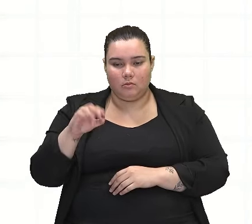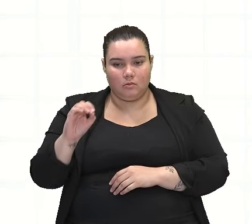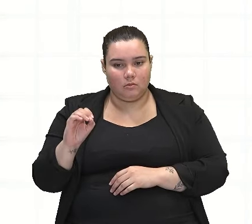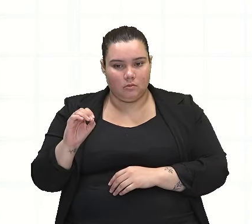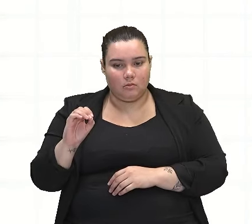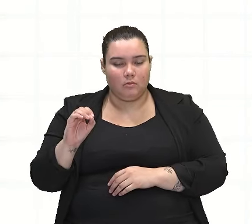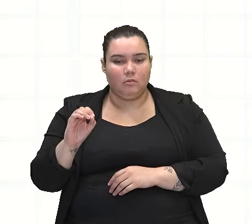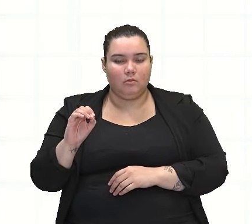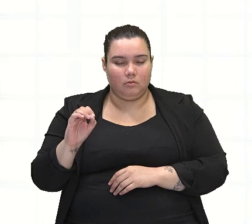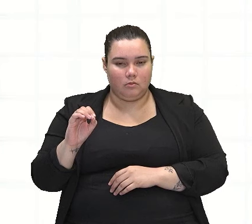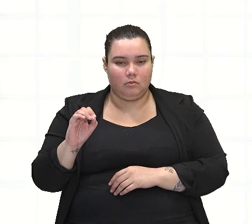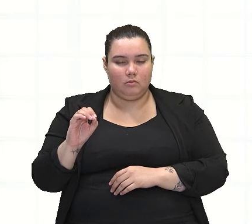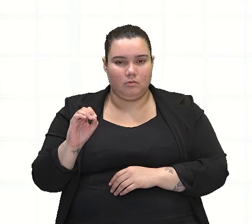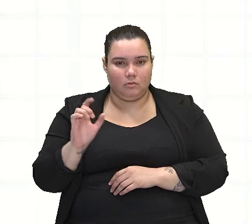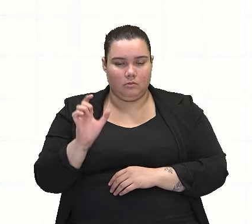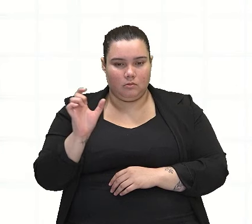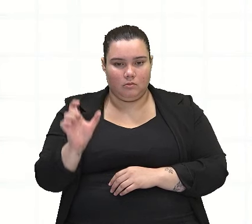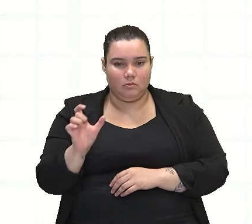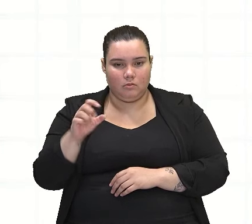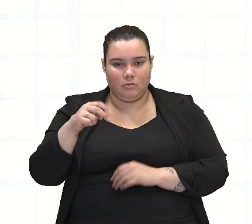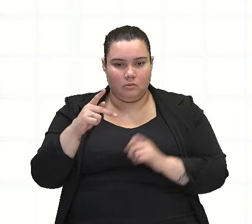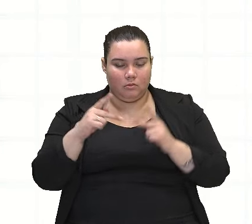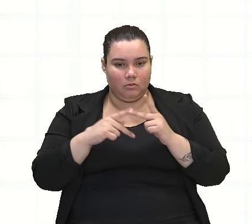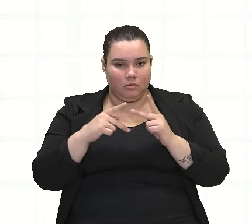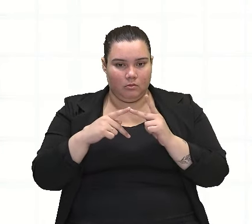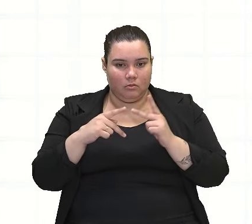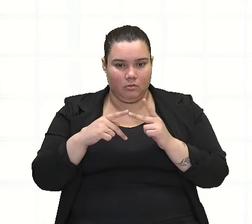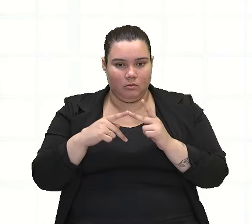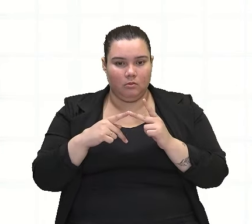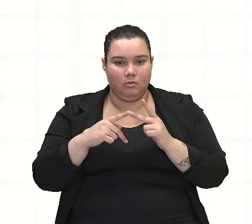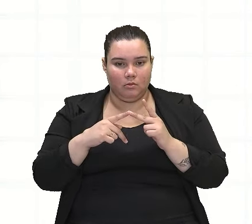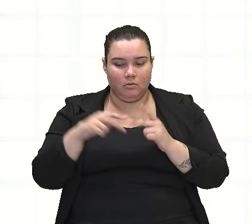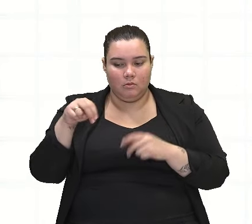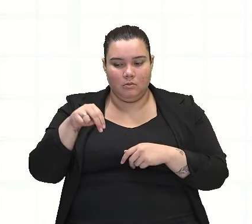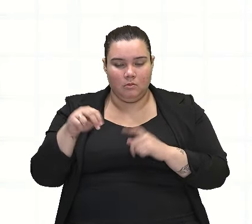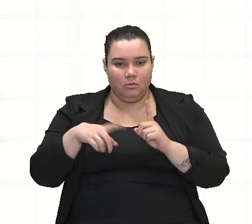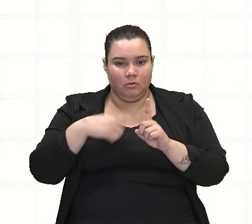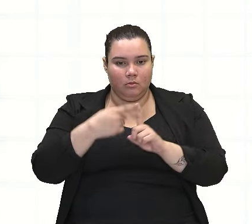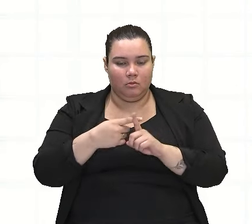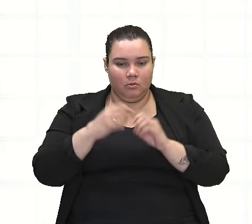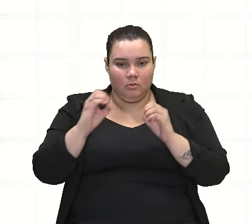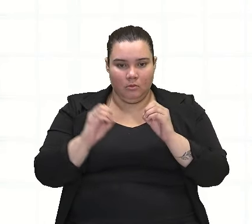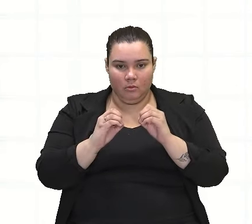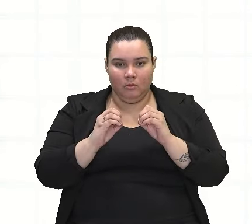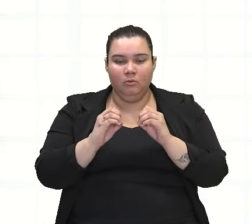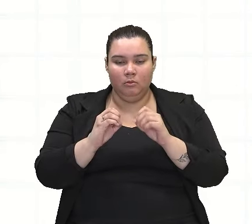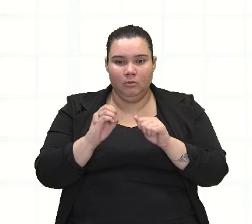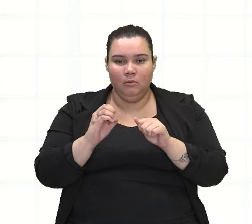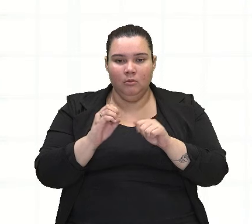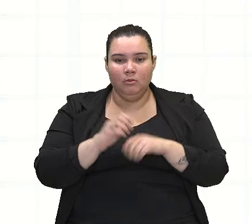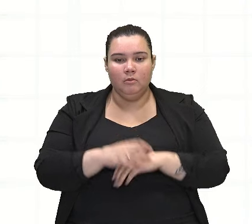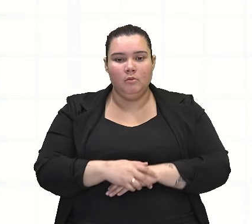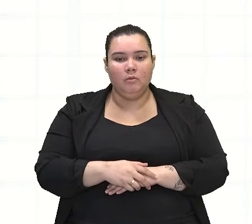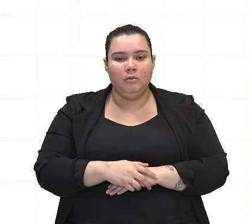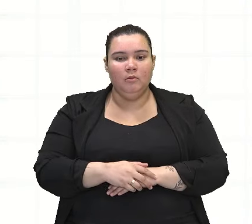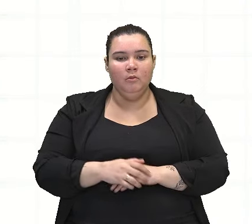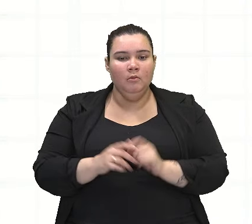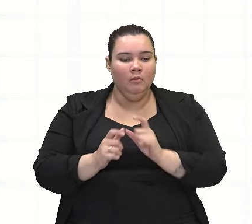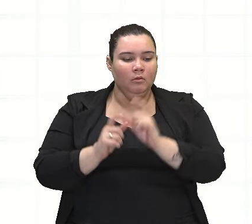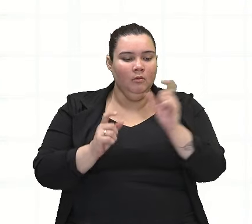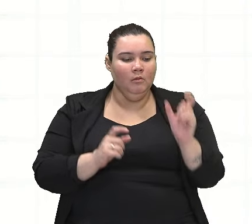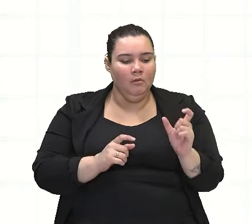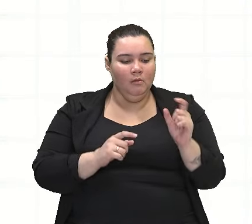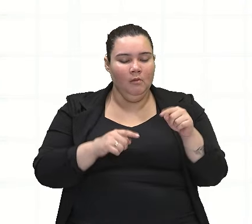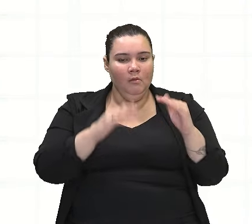no, certo? A preposição em mais o artigo o, e exatamente o nome do local onde o